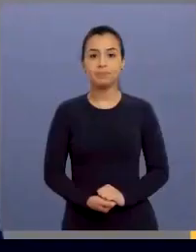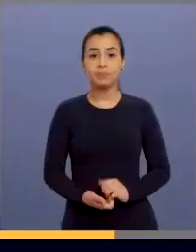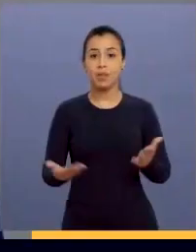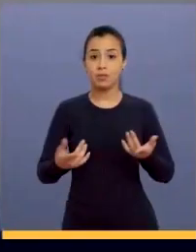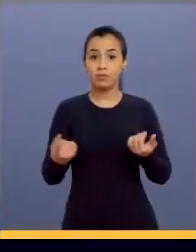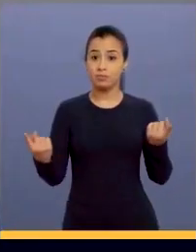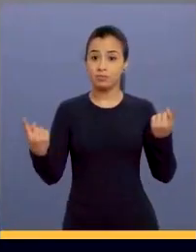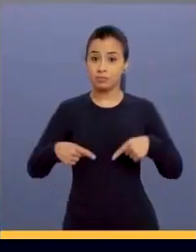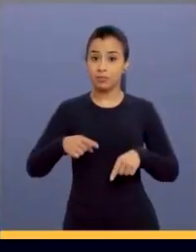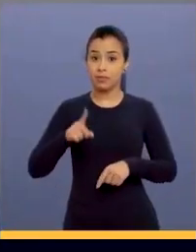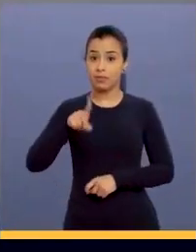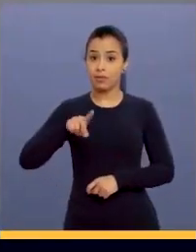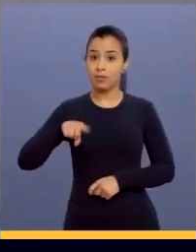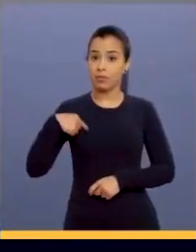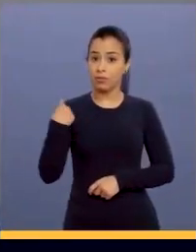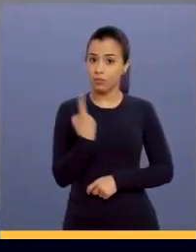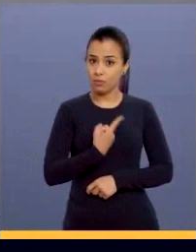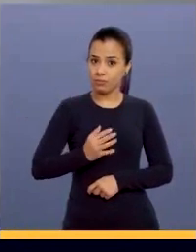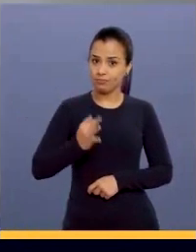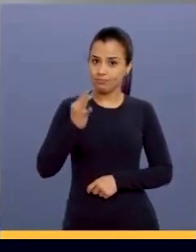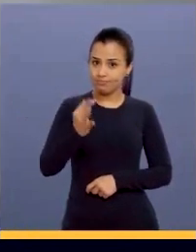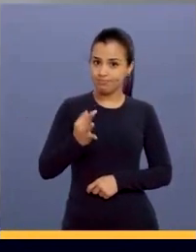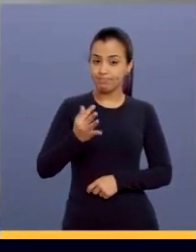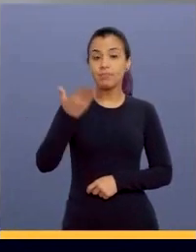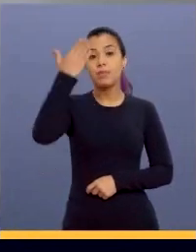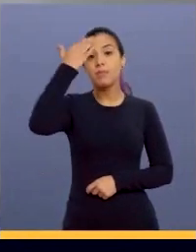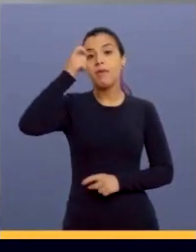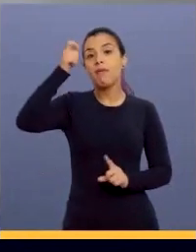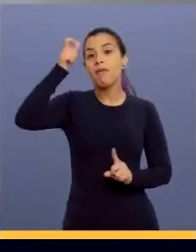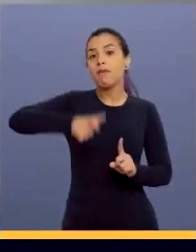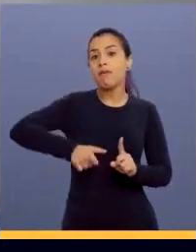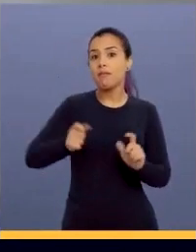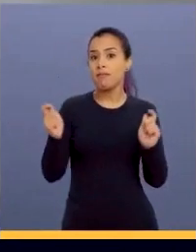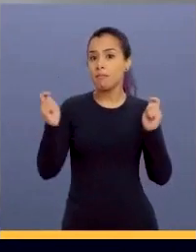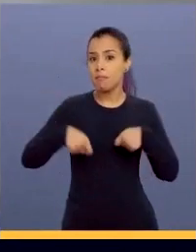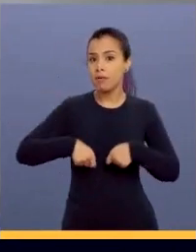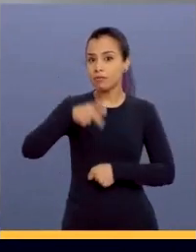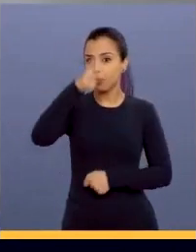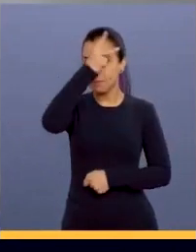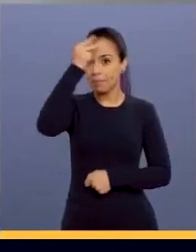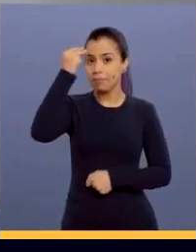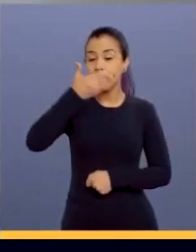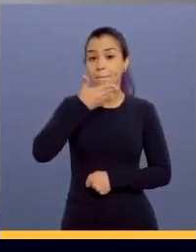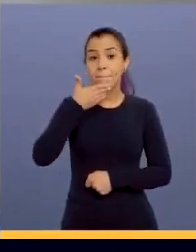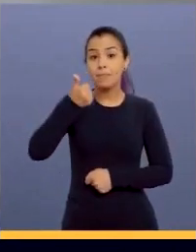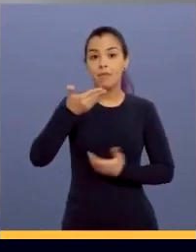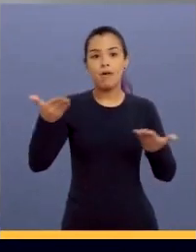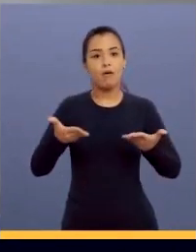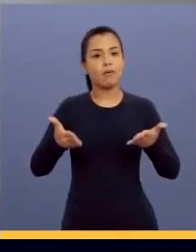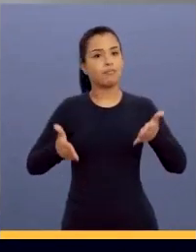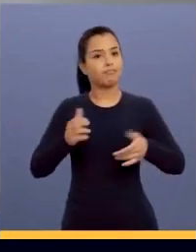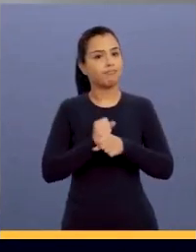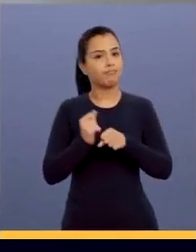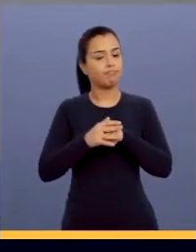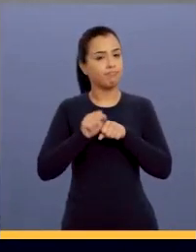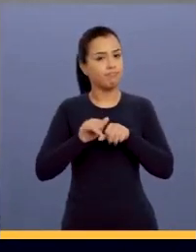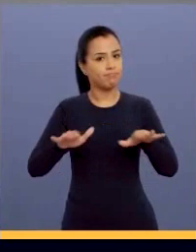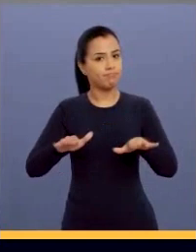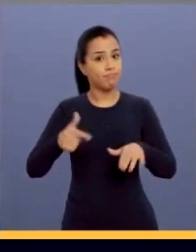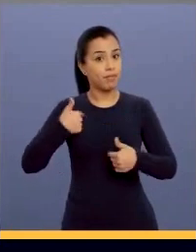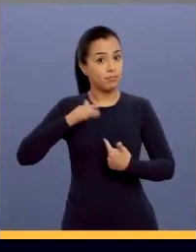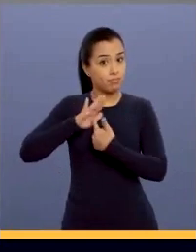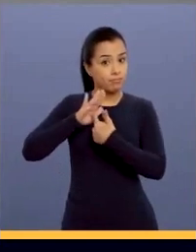O que está em jogo é o nosso futuro. É sobre quem pode ser o melhor prefeito no meio dessa pandemia.